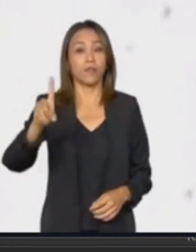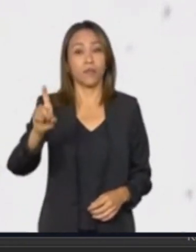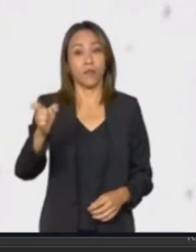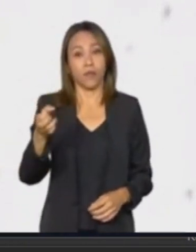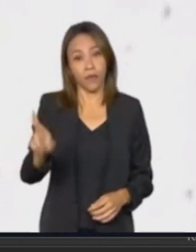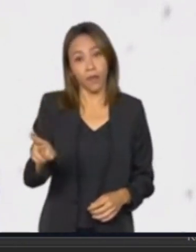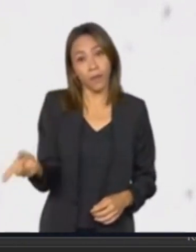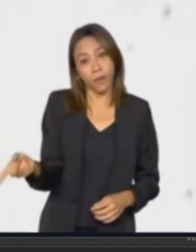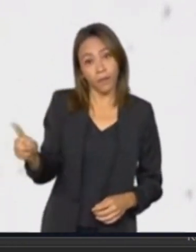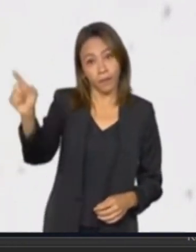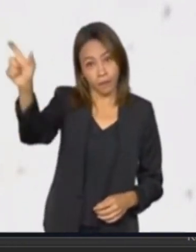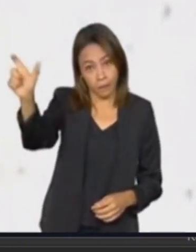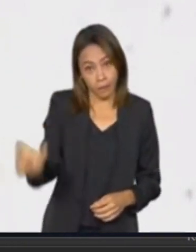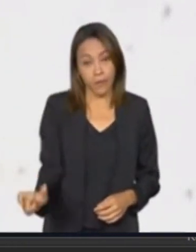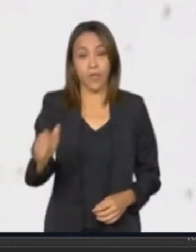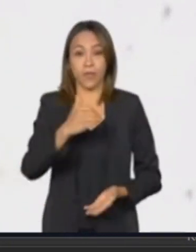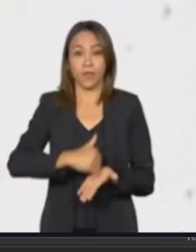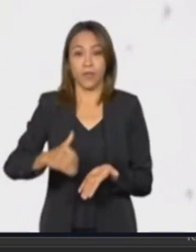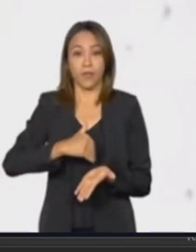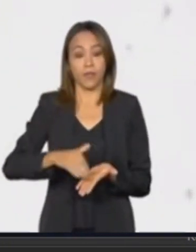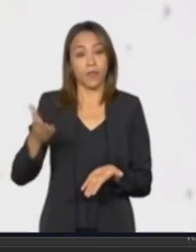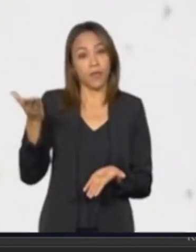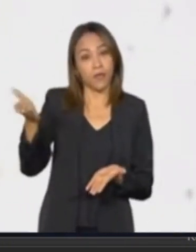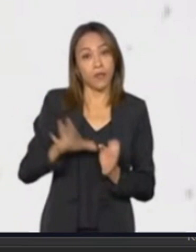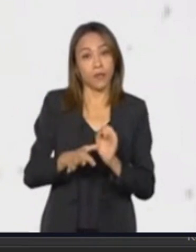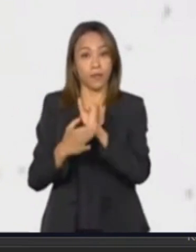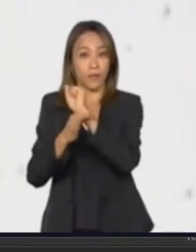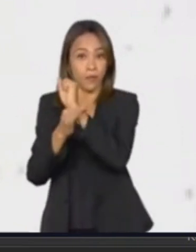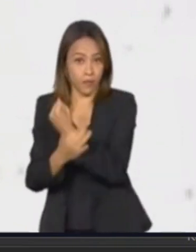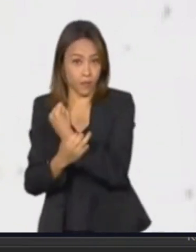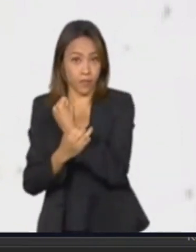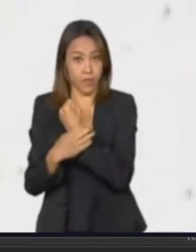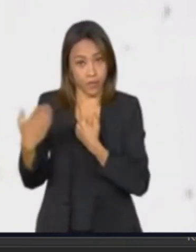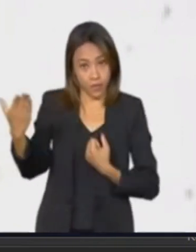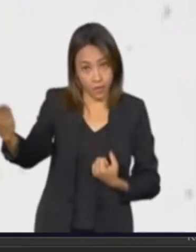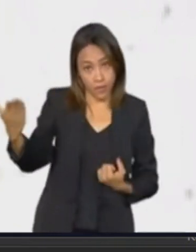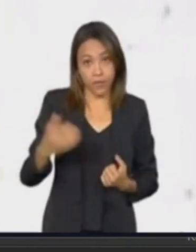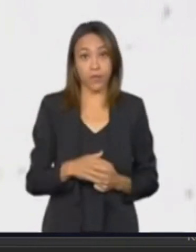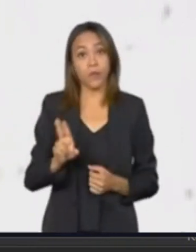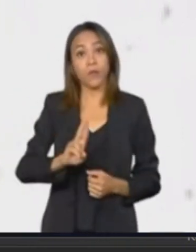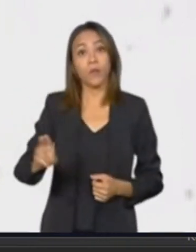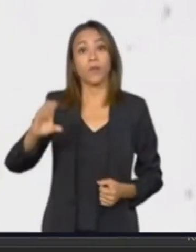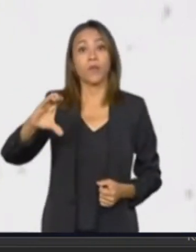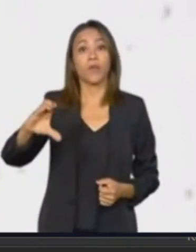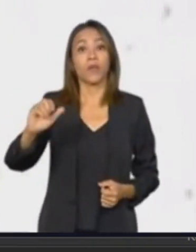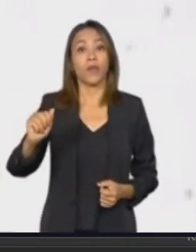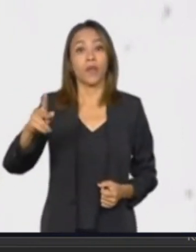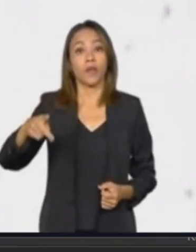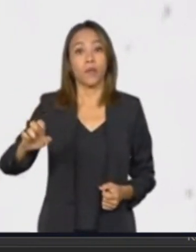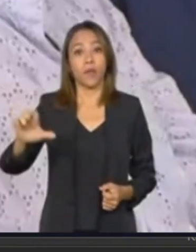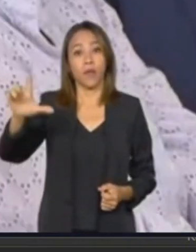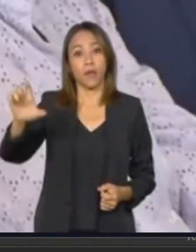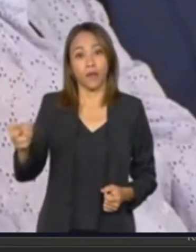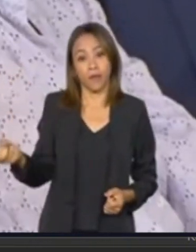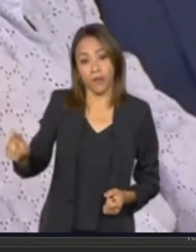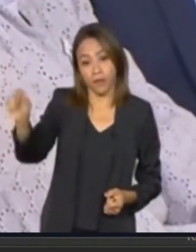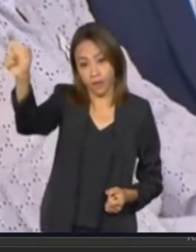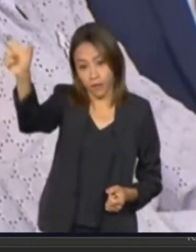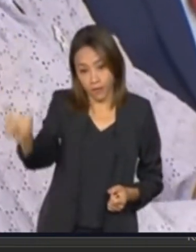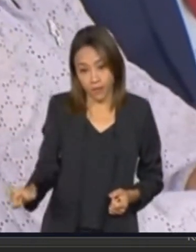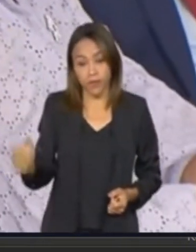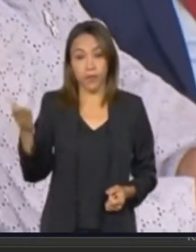Ao secretário executivo do Ministério da Justiça Segurança Pública, meu companheiro Ricardo Capelli. Ao senador Fabiano